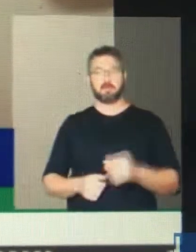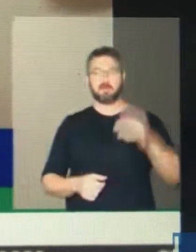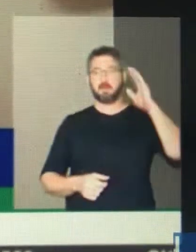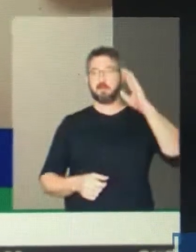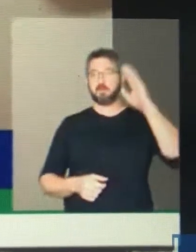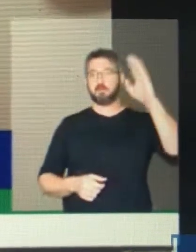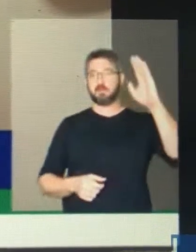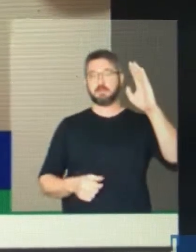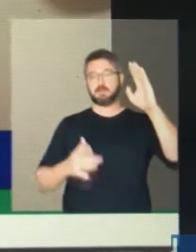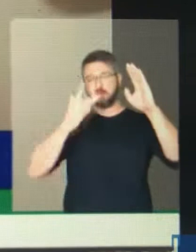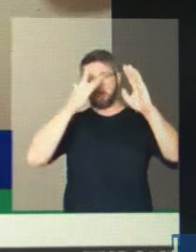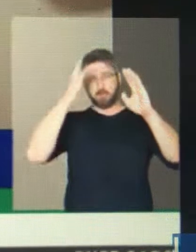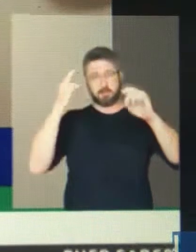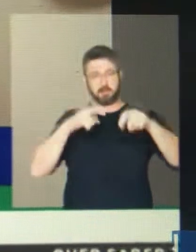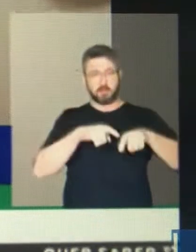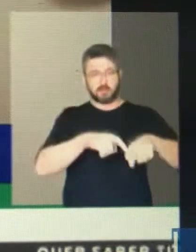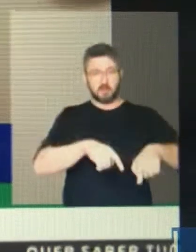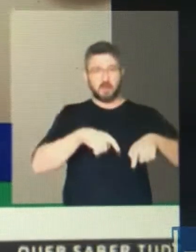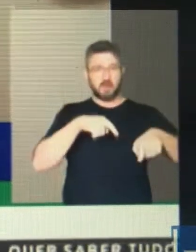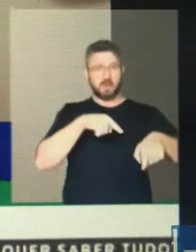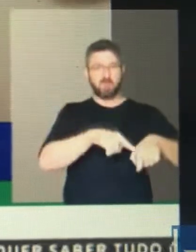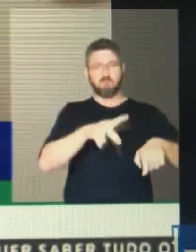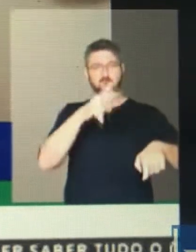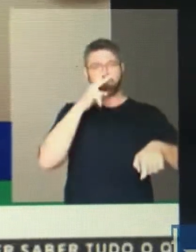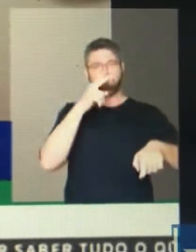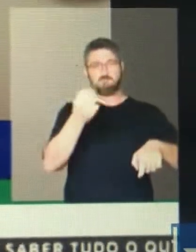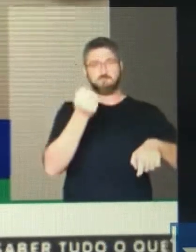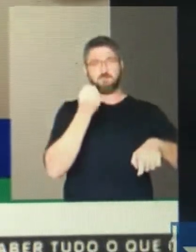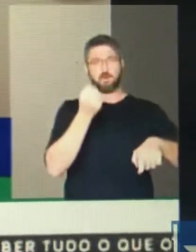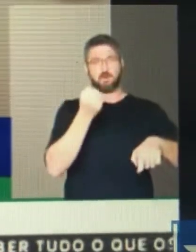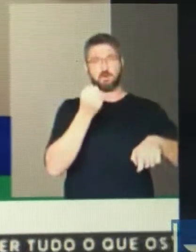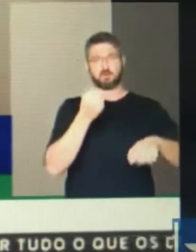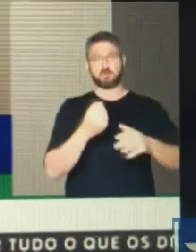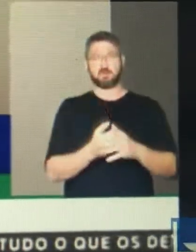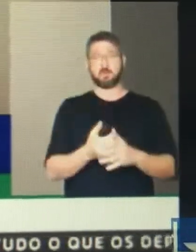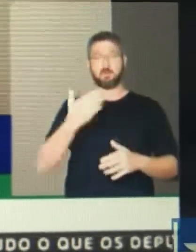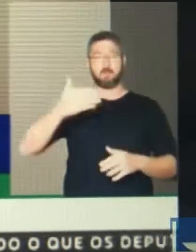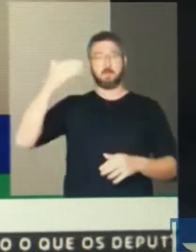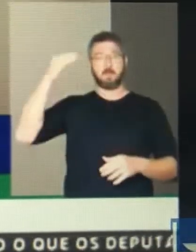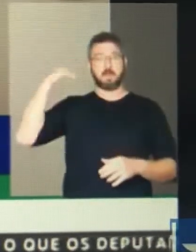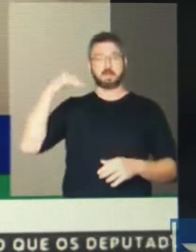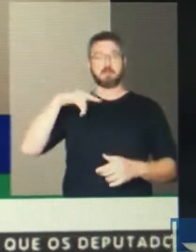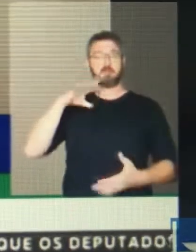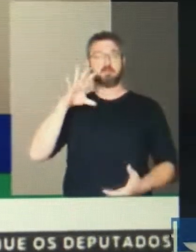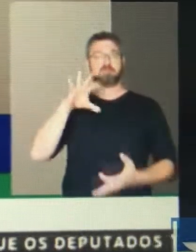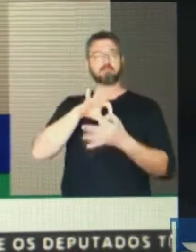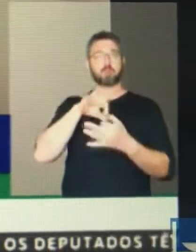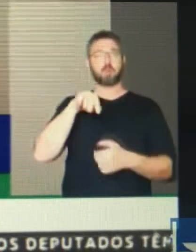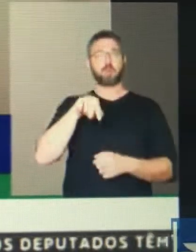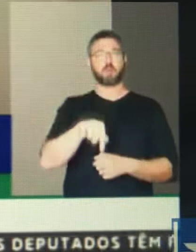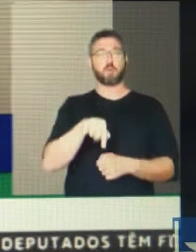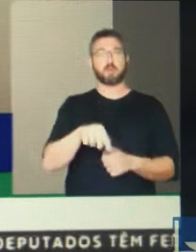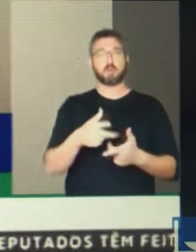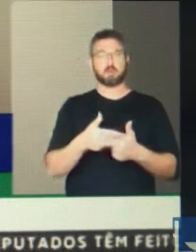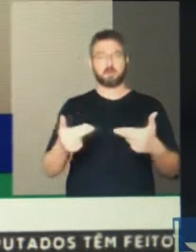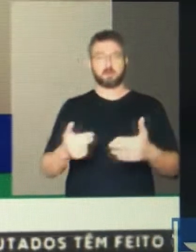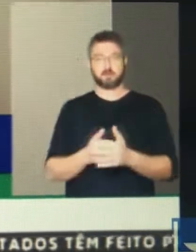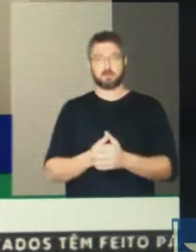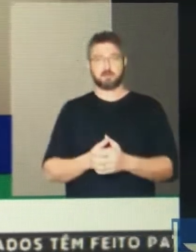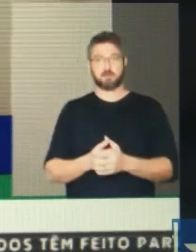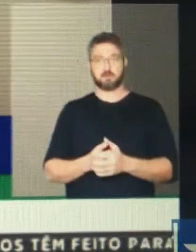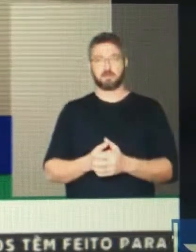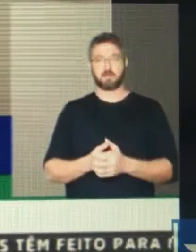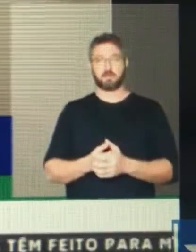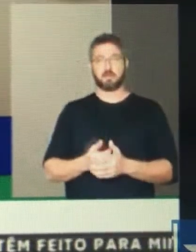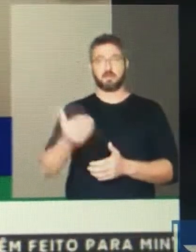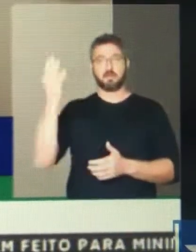essas vulnerabilidades contundentes. O passado de infância na roça, de agrônomo e extensionista rural da Ematéria, de paixão